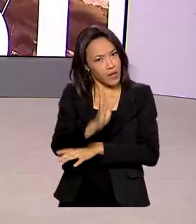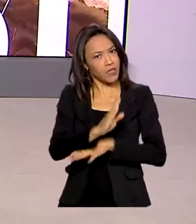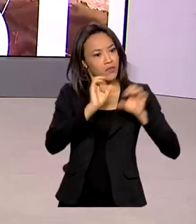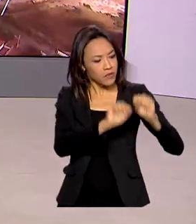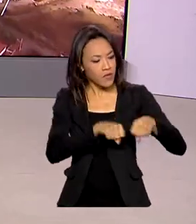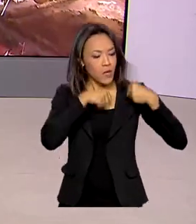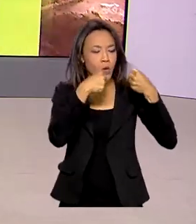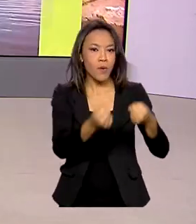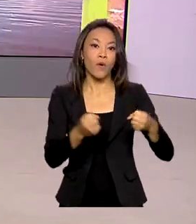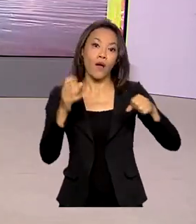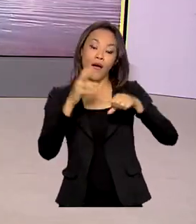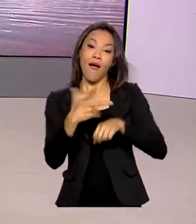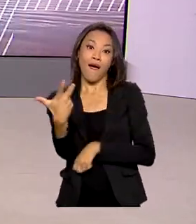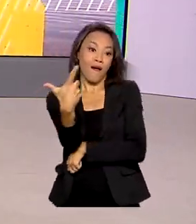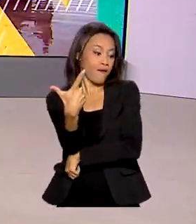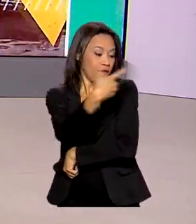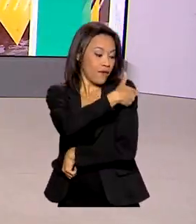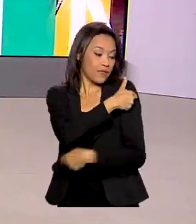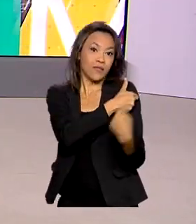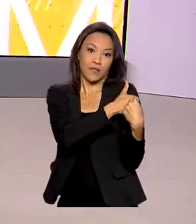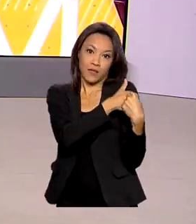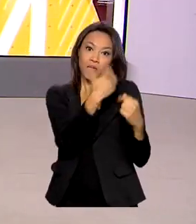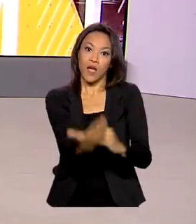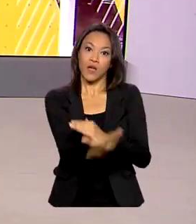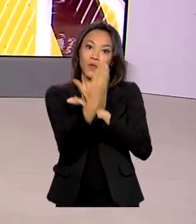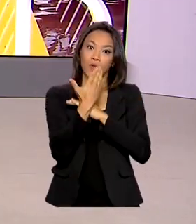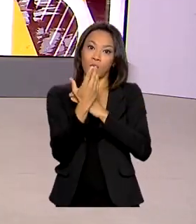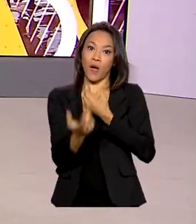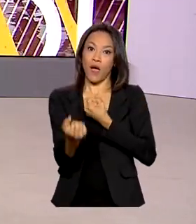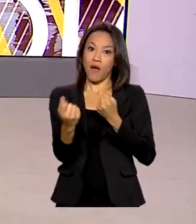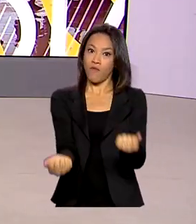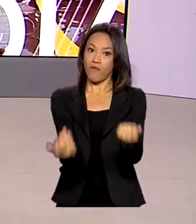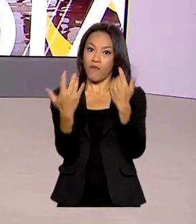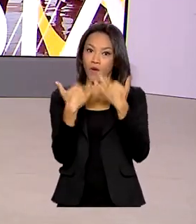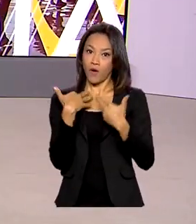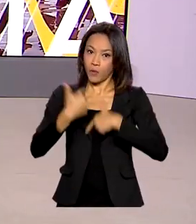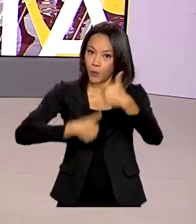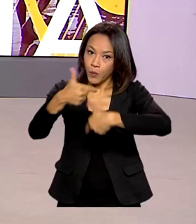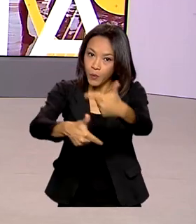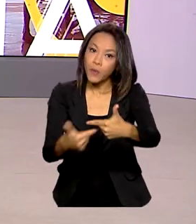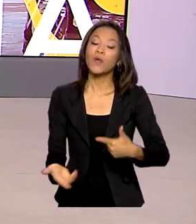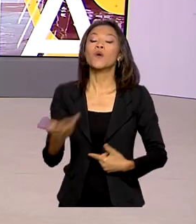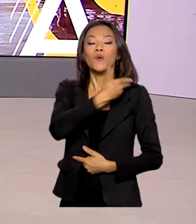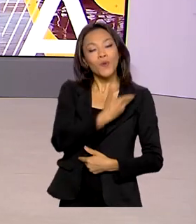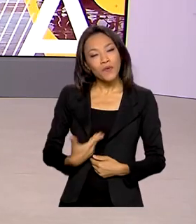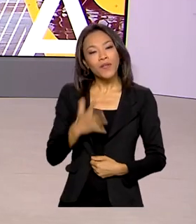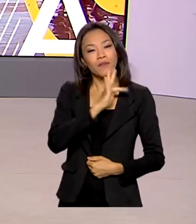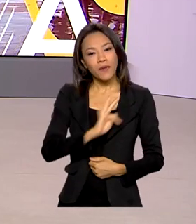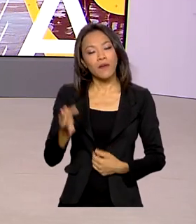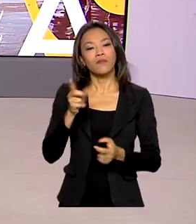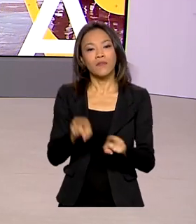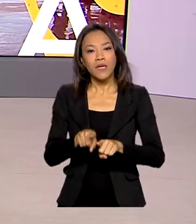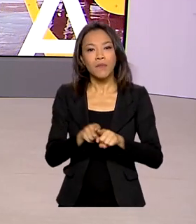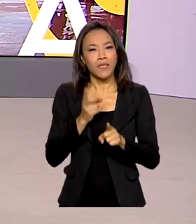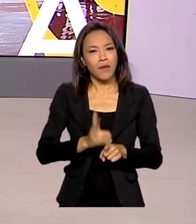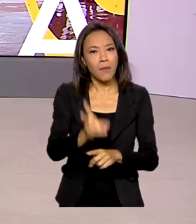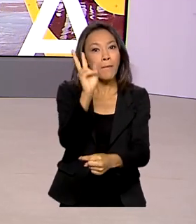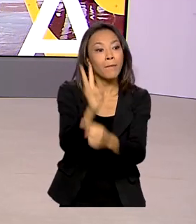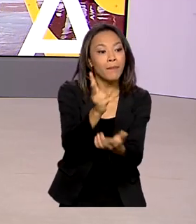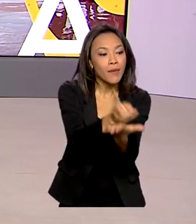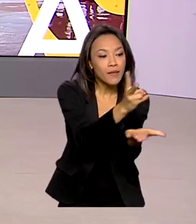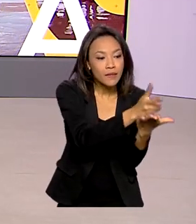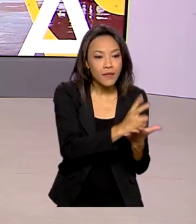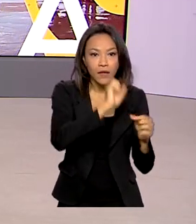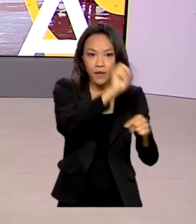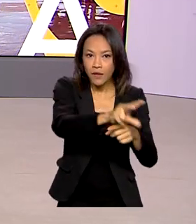Além da vacinação, que possibilitou a retomada de atividades, o governo federal também atuou para a manutenção de empregos e